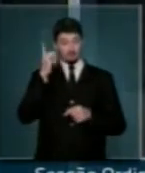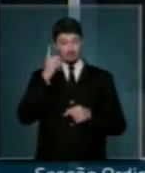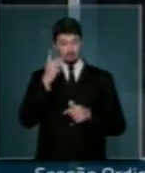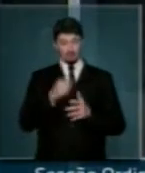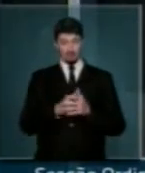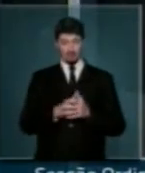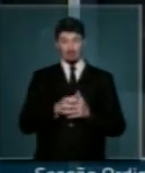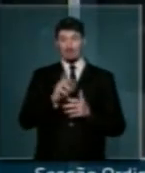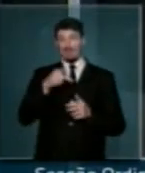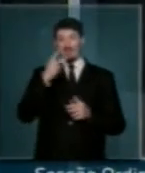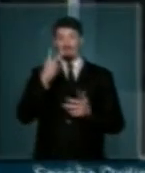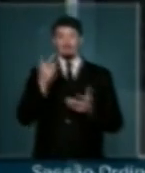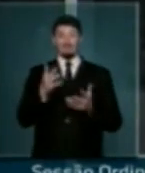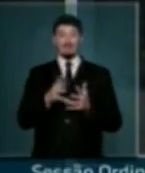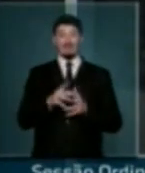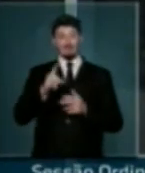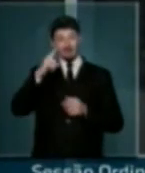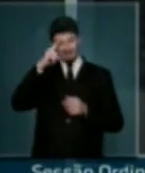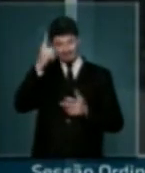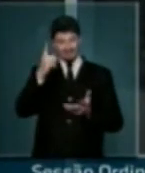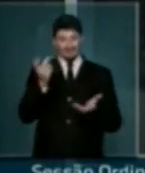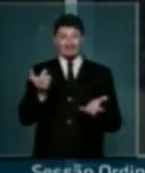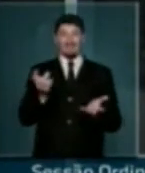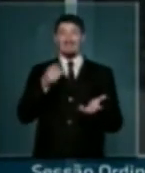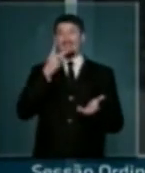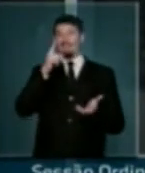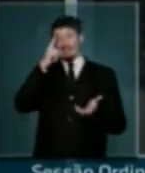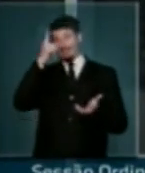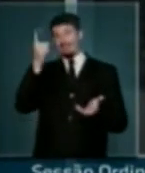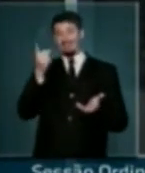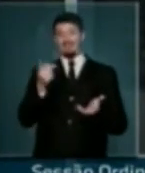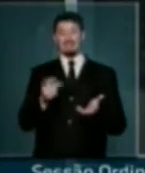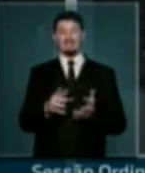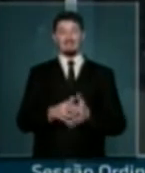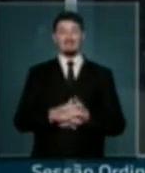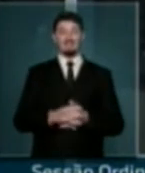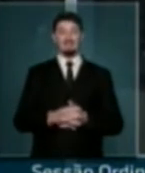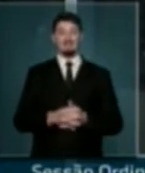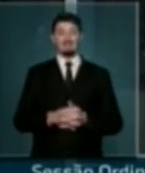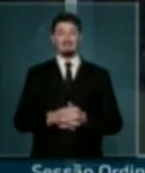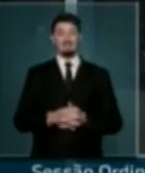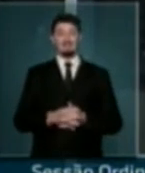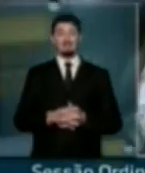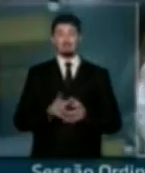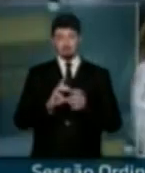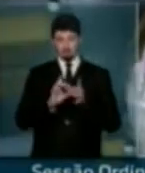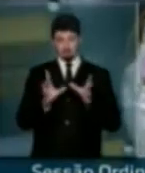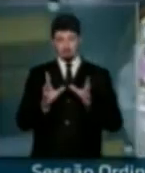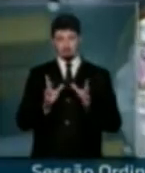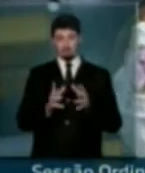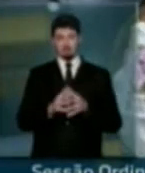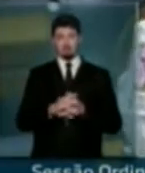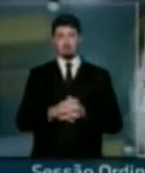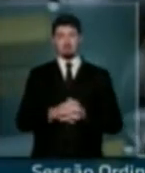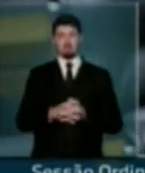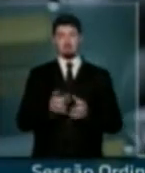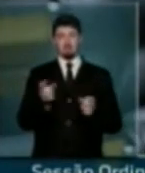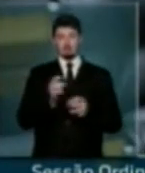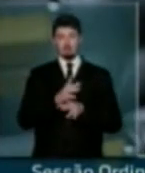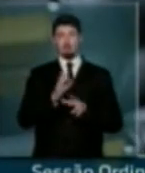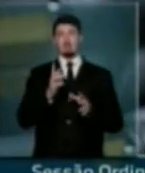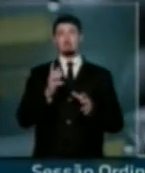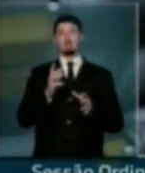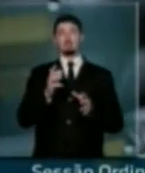ela sinaliza com a ideia, quando ela sinaliza com Se Vossa Excelência me permitir, eu terminar de